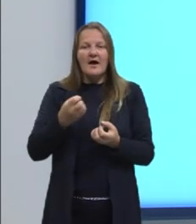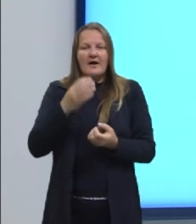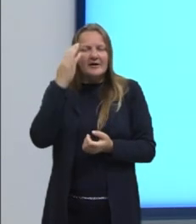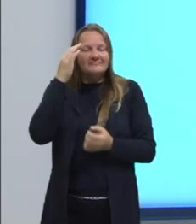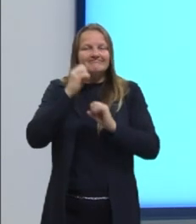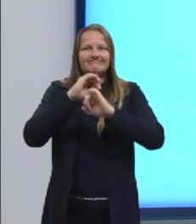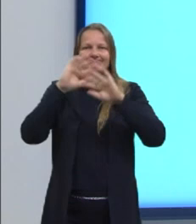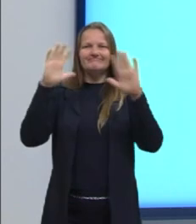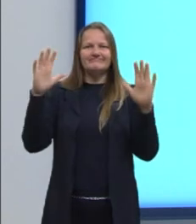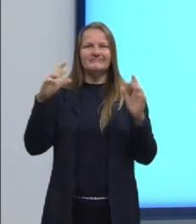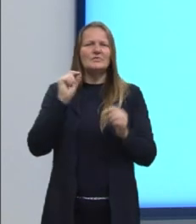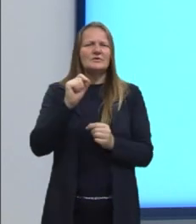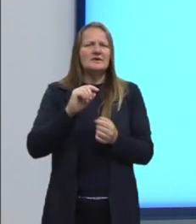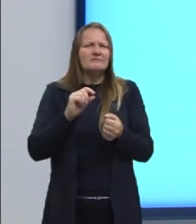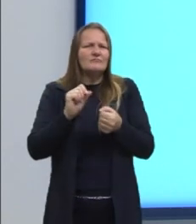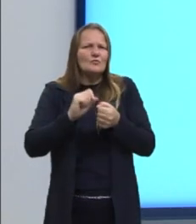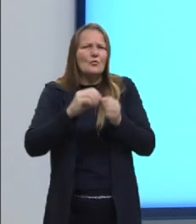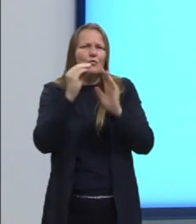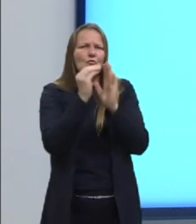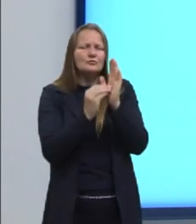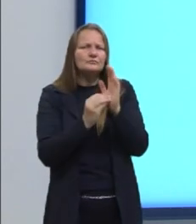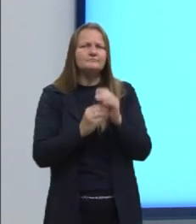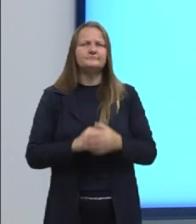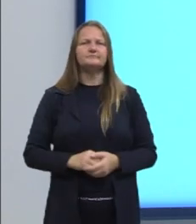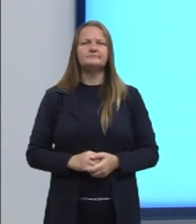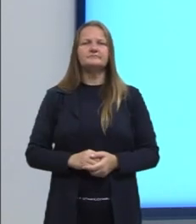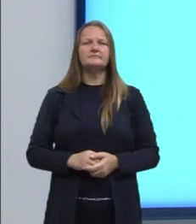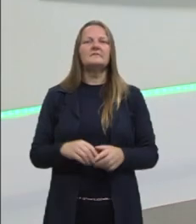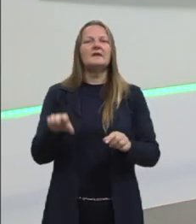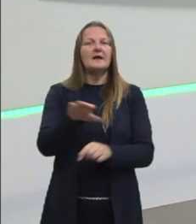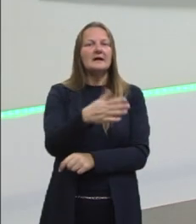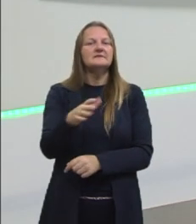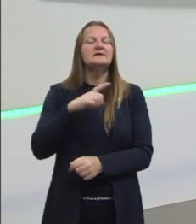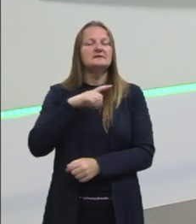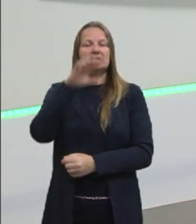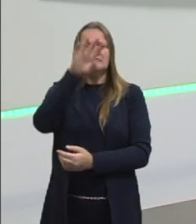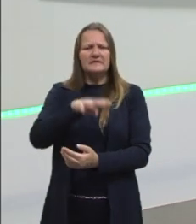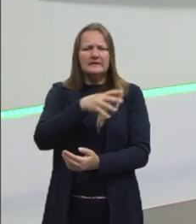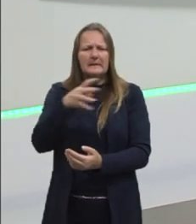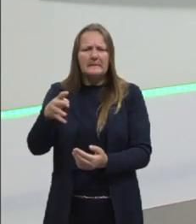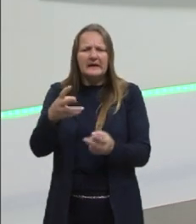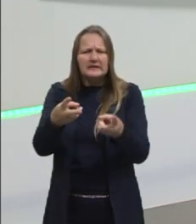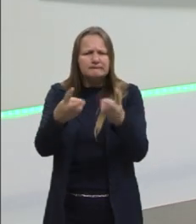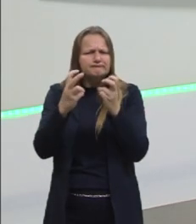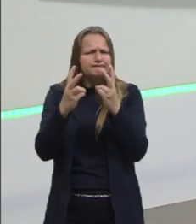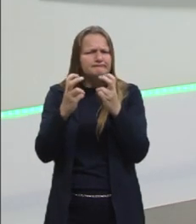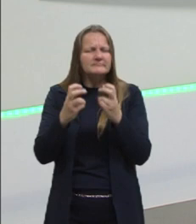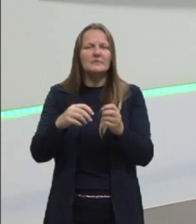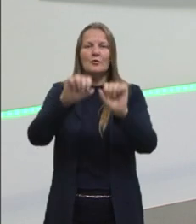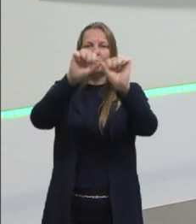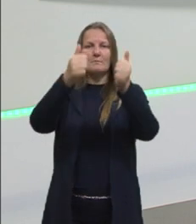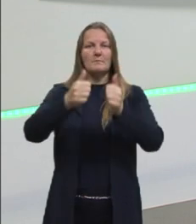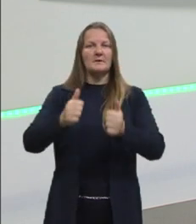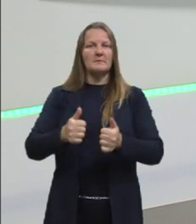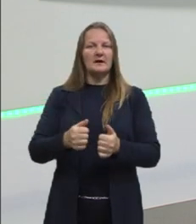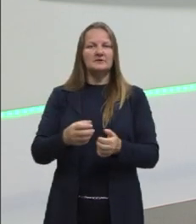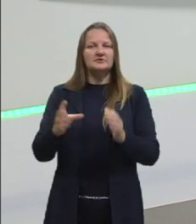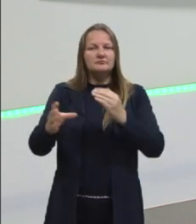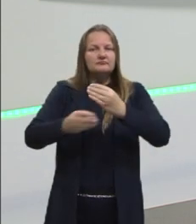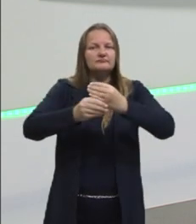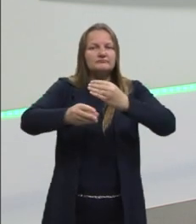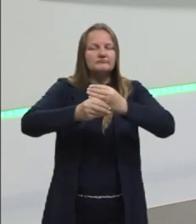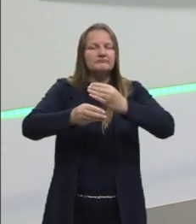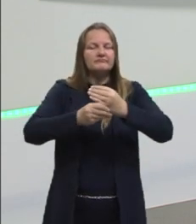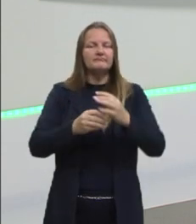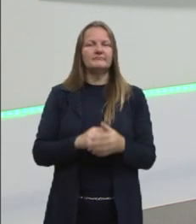entender do que se trata. Muitas vezes vai ter uma tabela, vai ter um gráfico, uma imagem, né? Para complementar essa